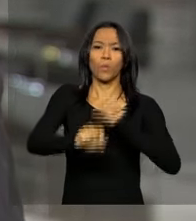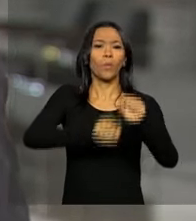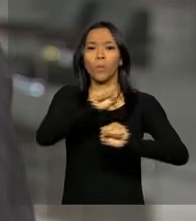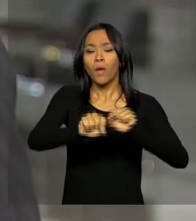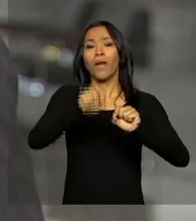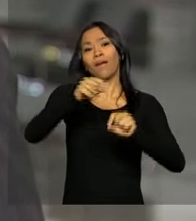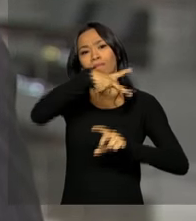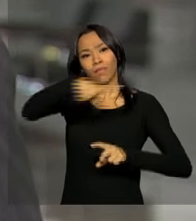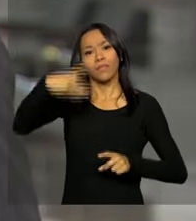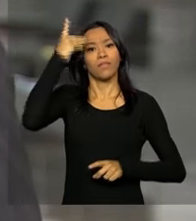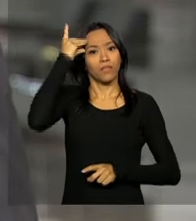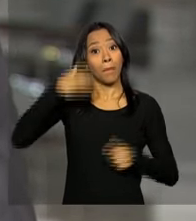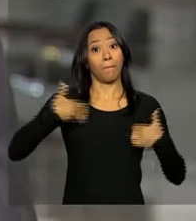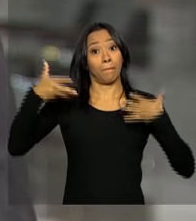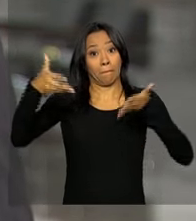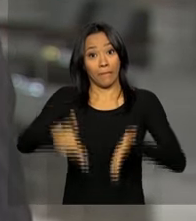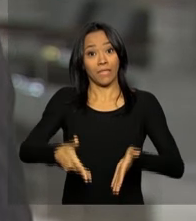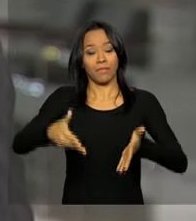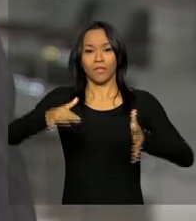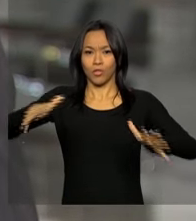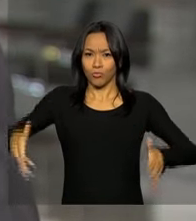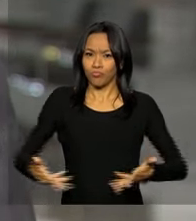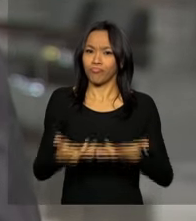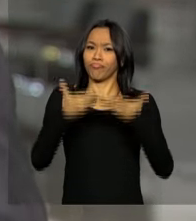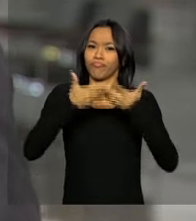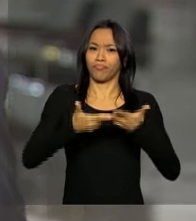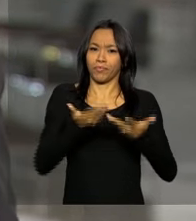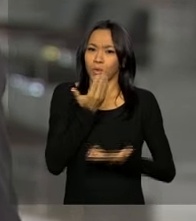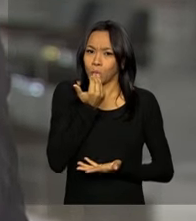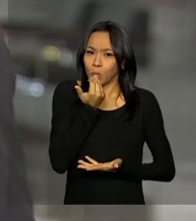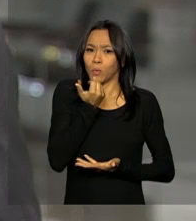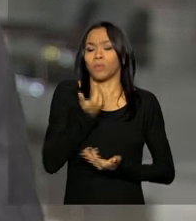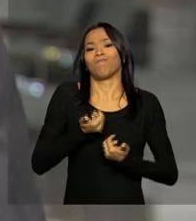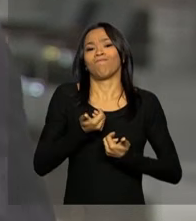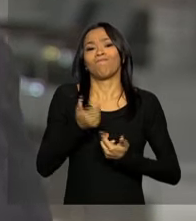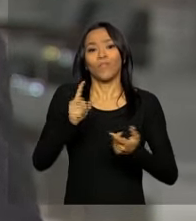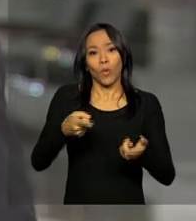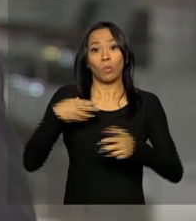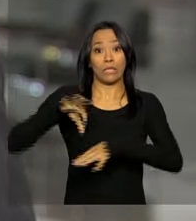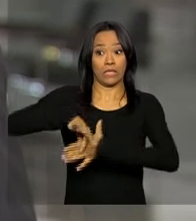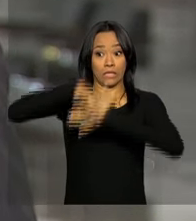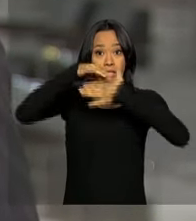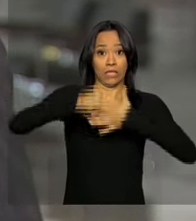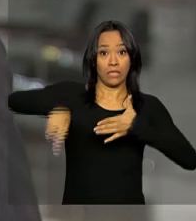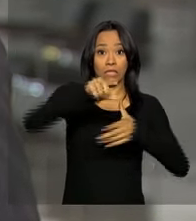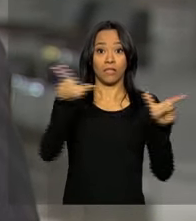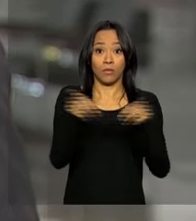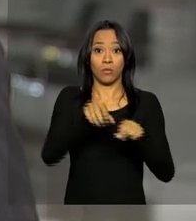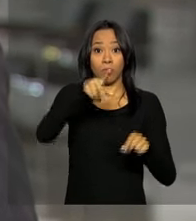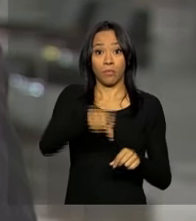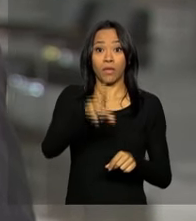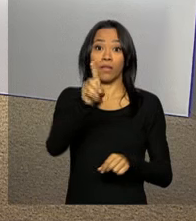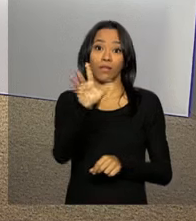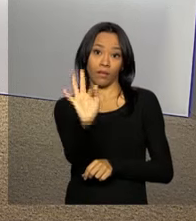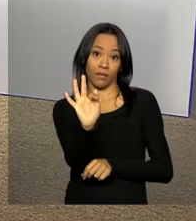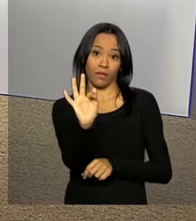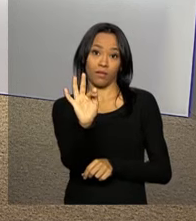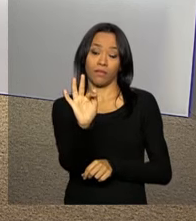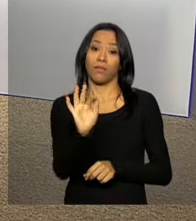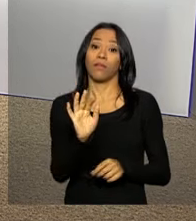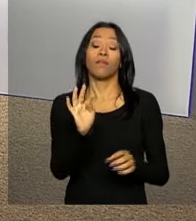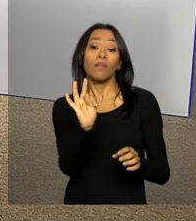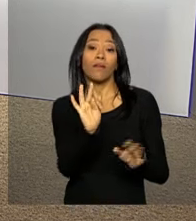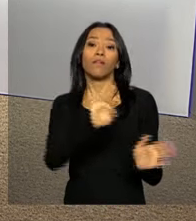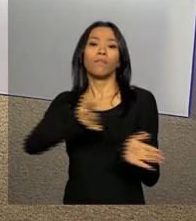presidenta Dilma Rousseff participa de jantar com lideranças do PDT no Palácio do Alvorada. Leandro, agora hoje